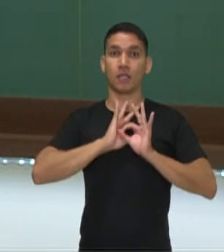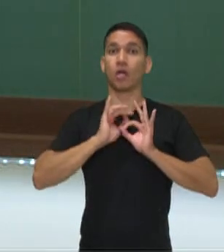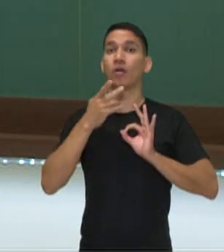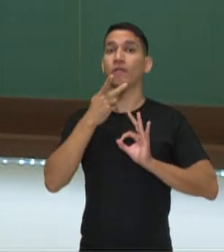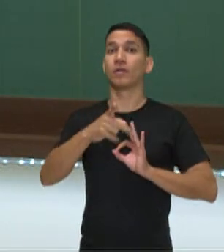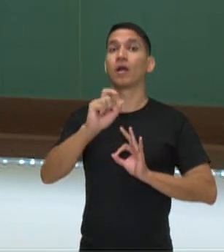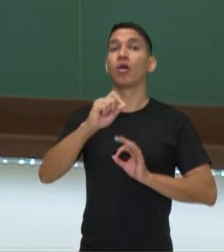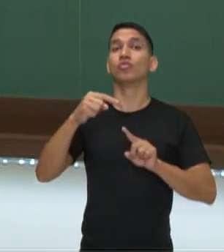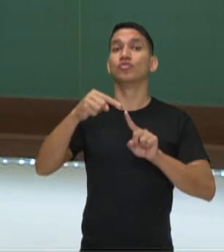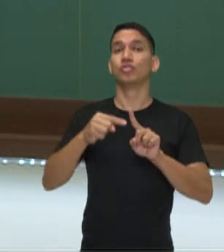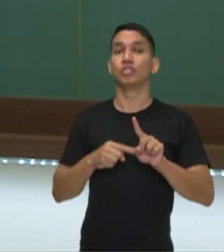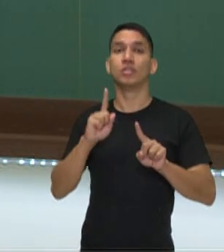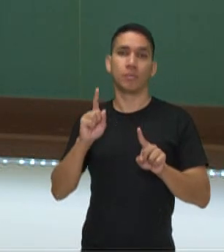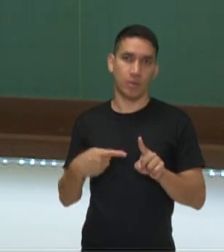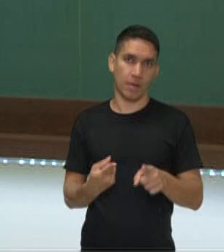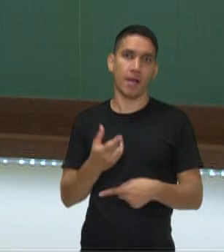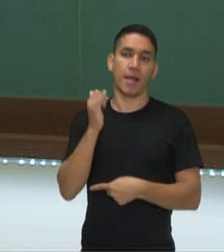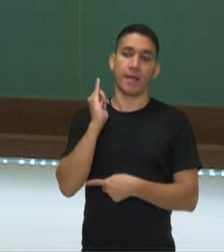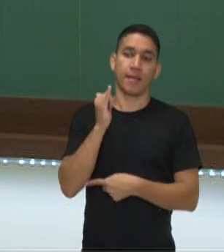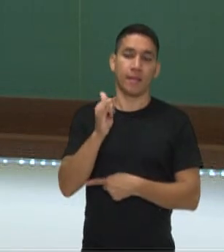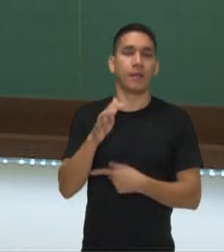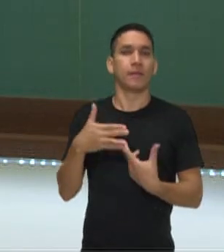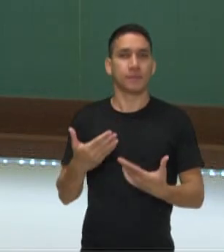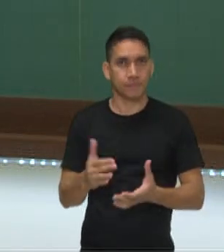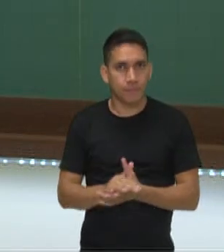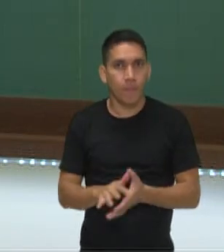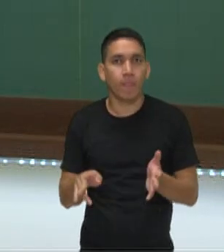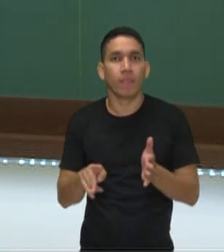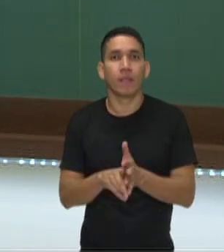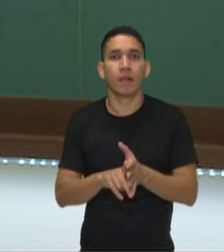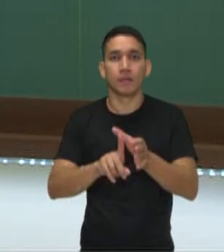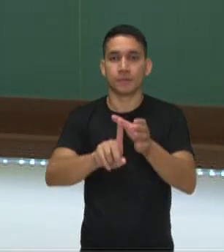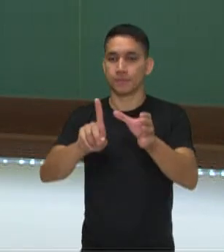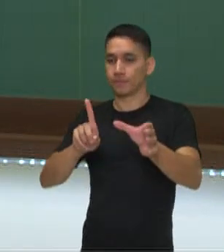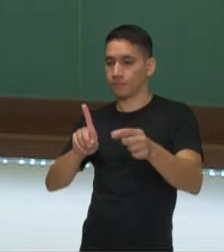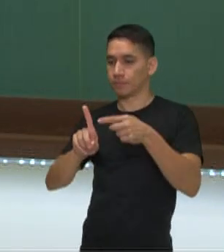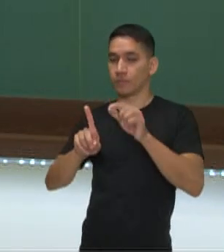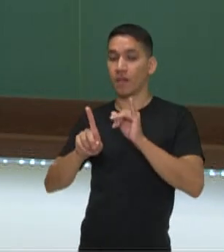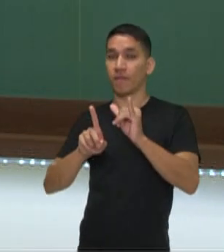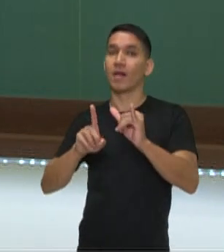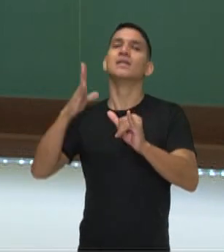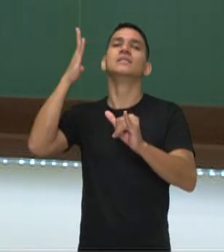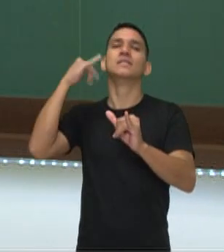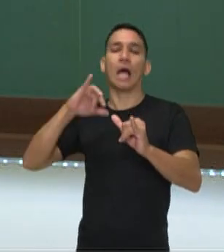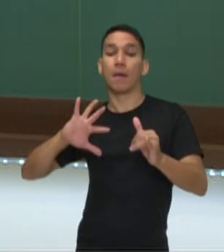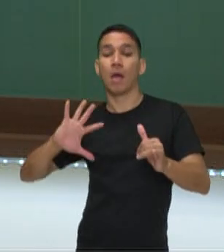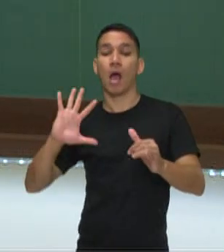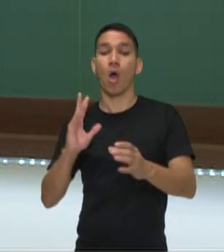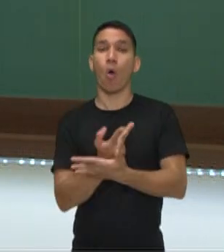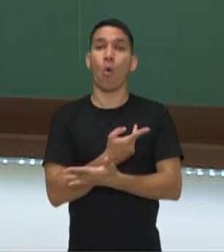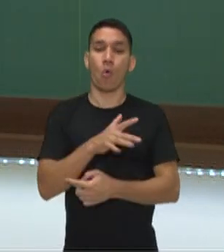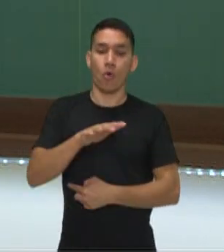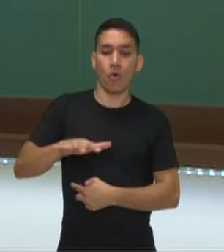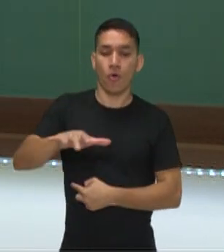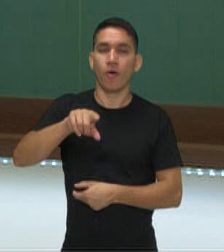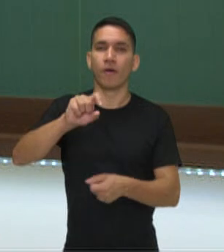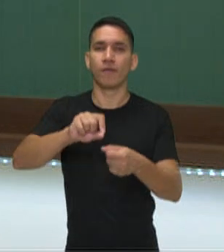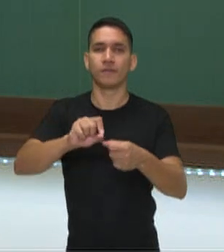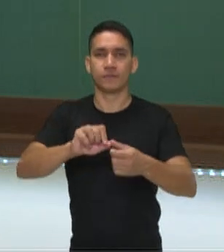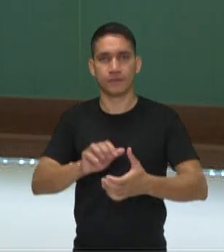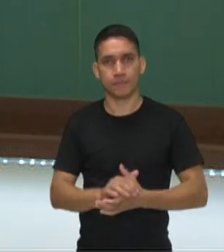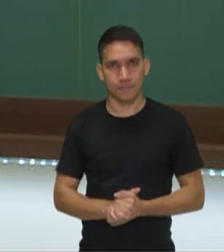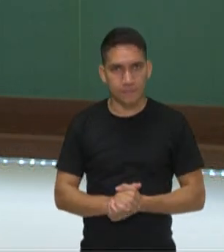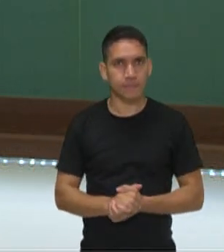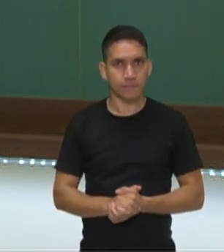um tipo de narrador. É o narrador onisciente. Ele sabe o que a pessoa está fazendo.